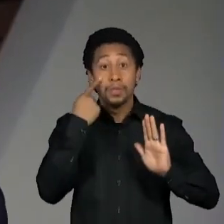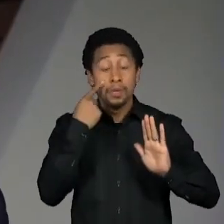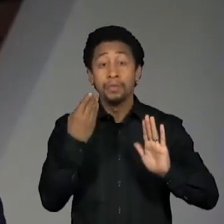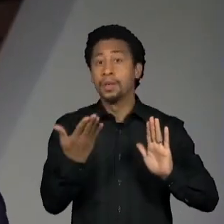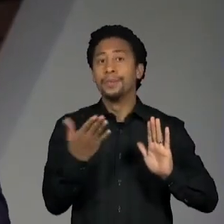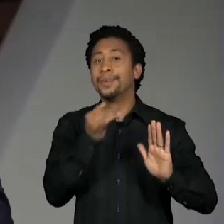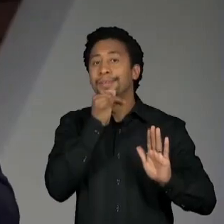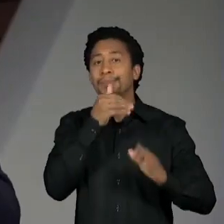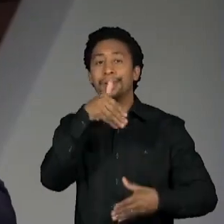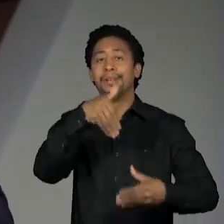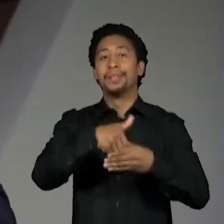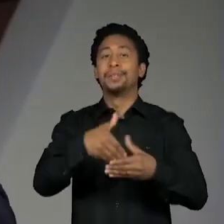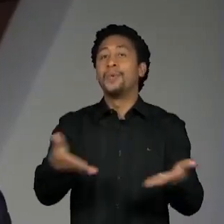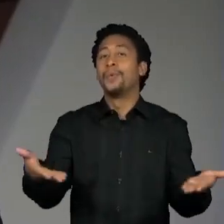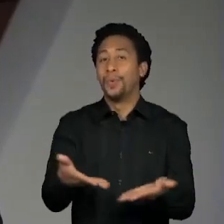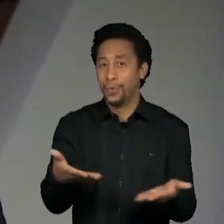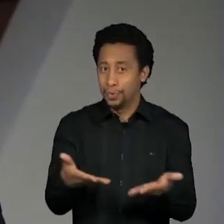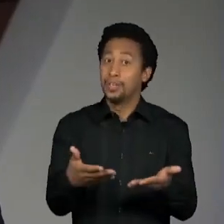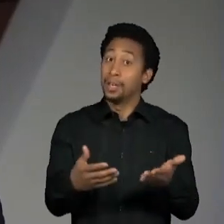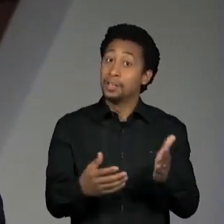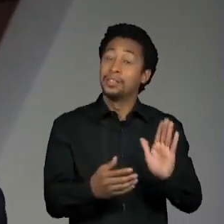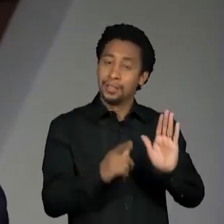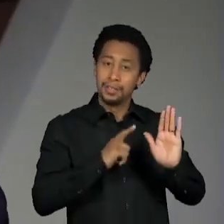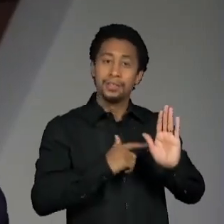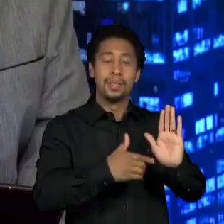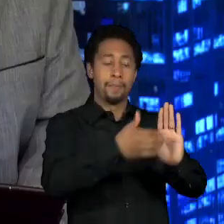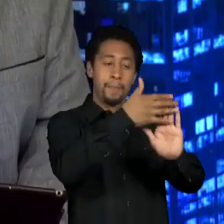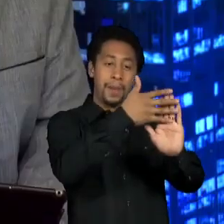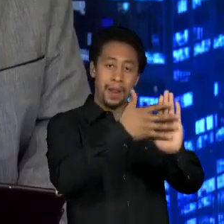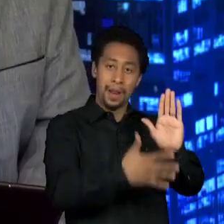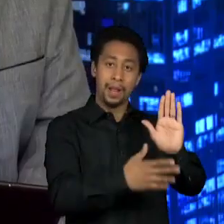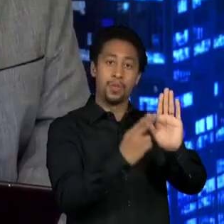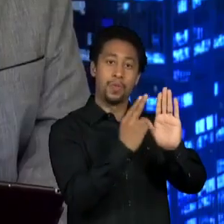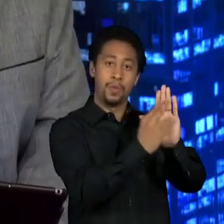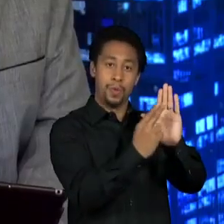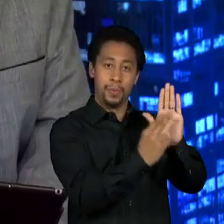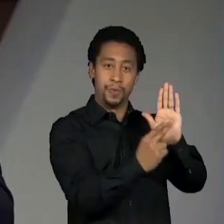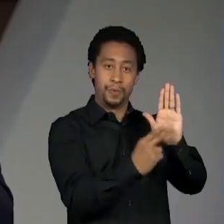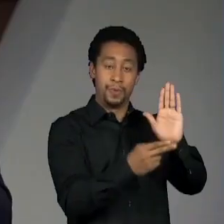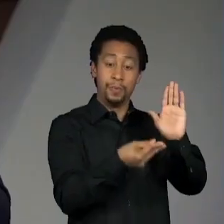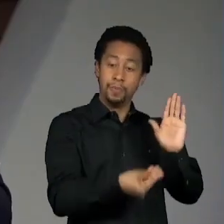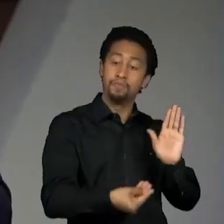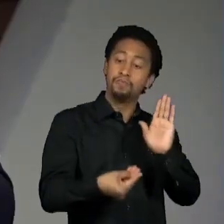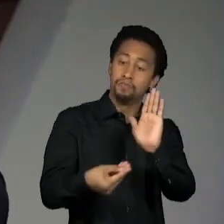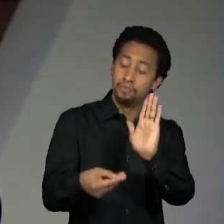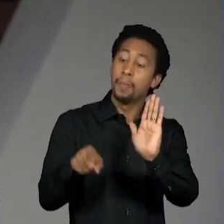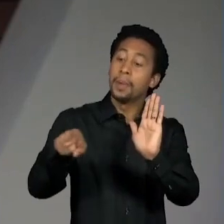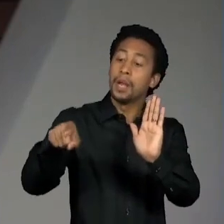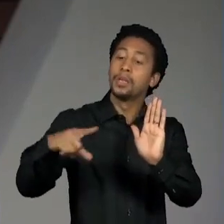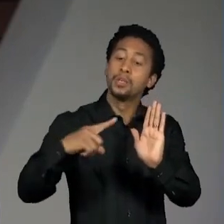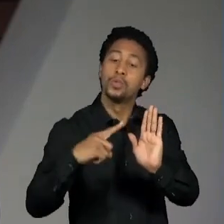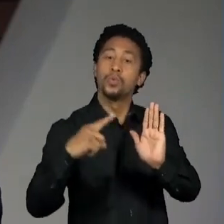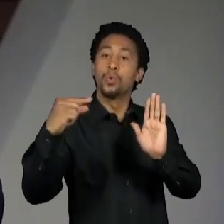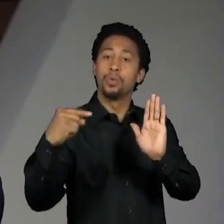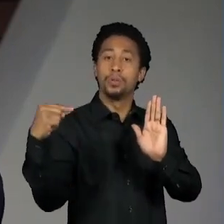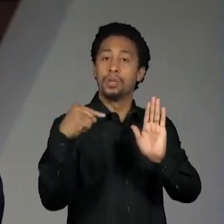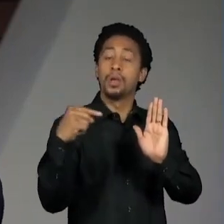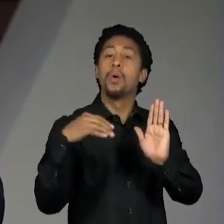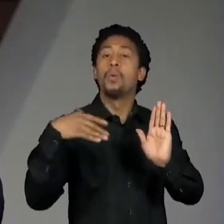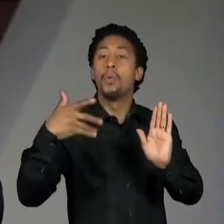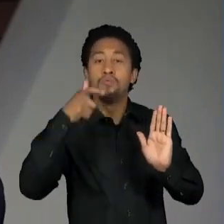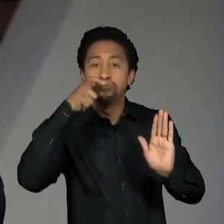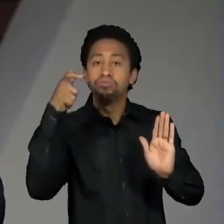fosse hoje. Então, a gente estimula os nomes, como você fez aqui no começo do programa, e com isso a gente consegue entender